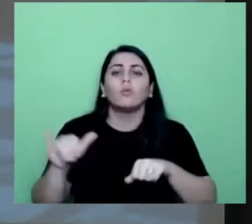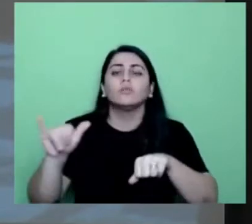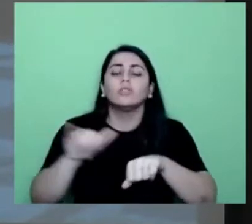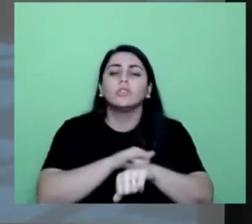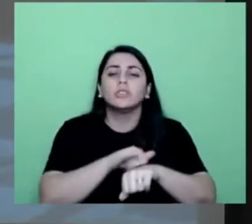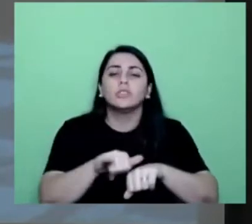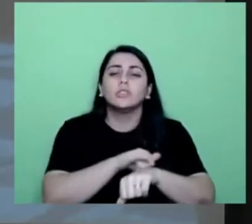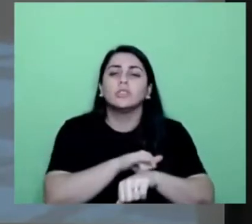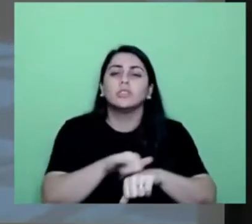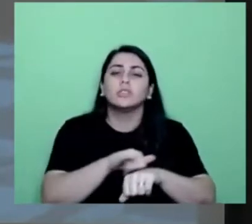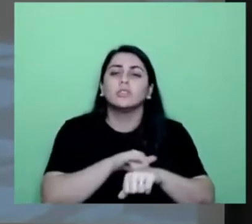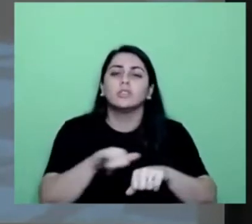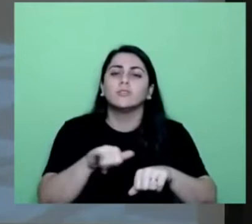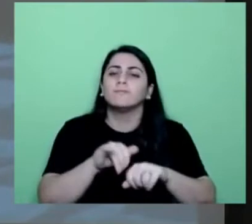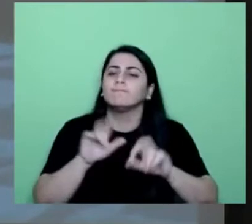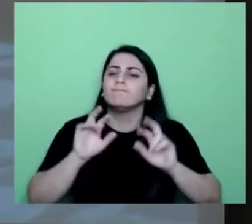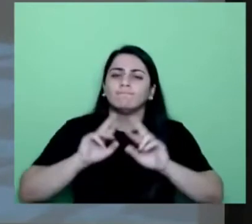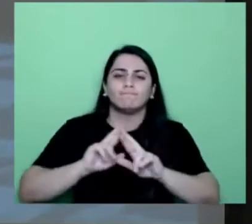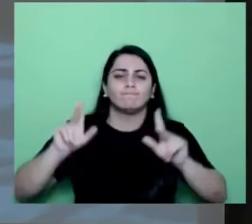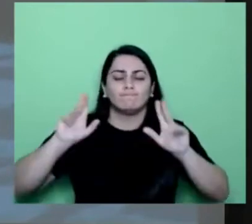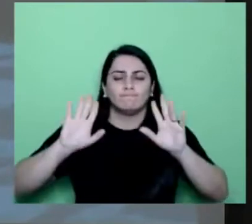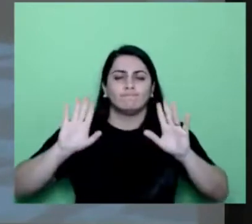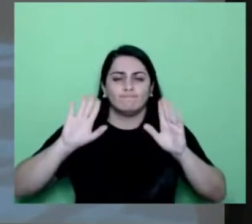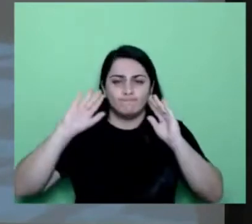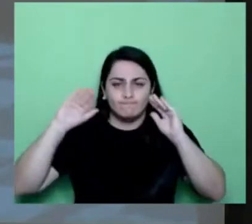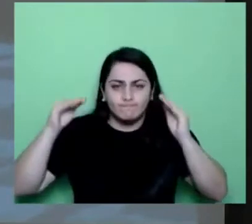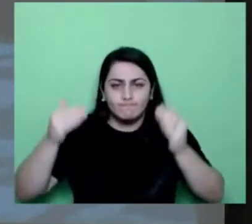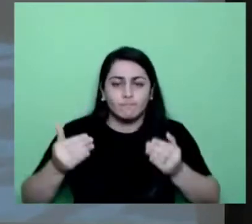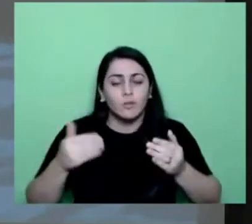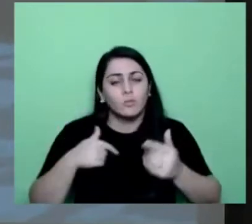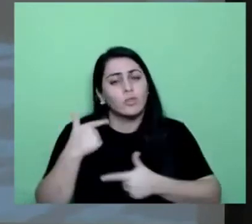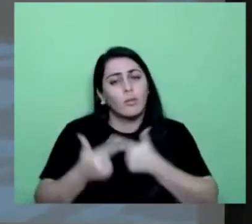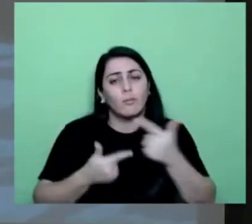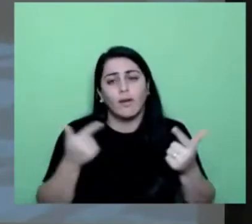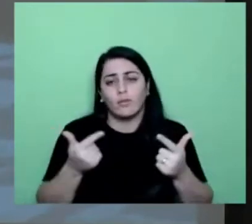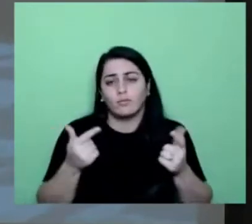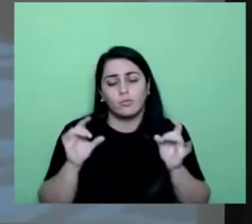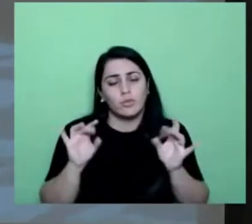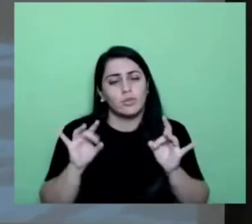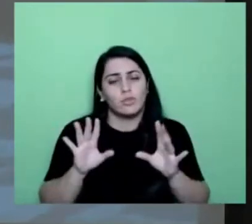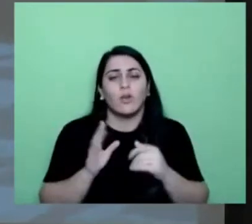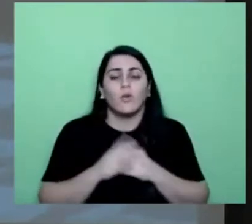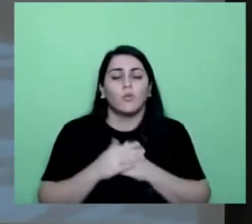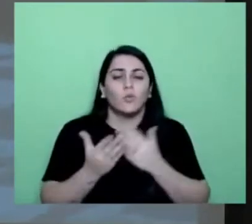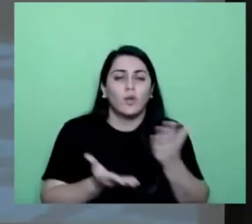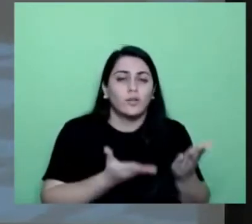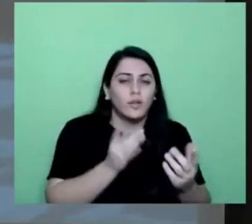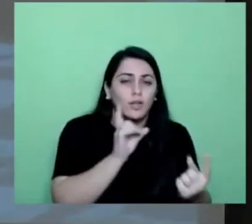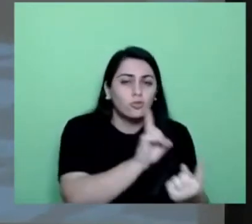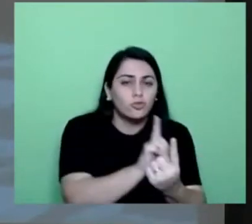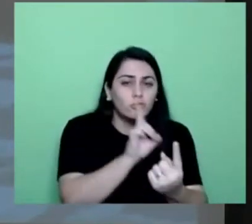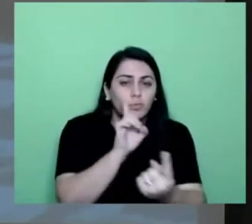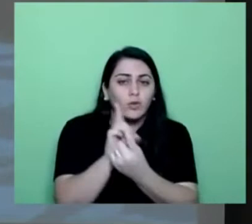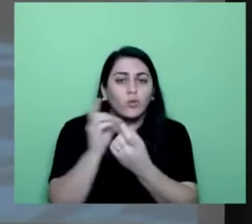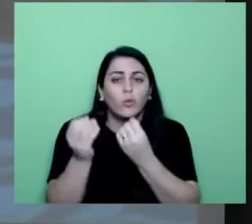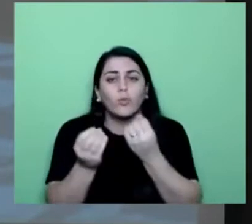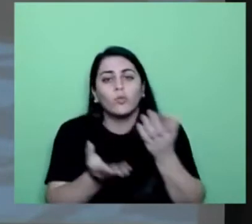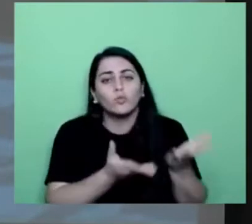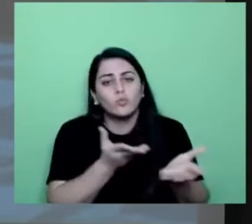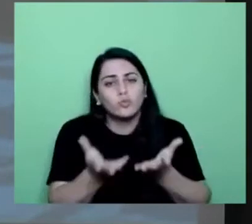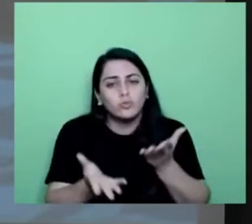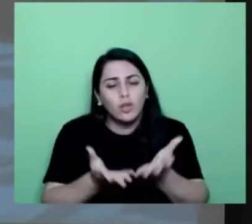diferenciada, exige uma atuação diferenciada no atendimento e no nível do cuidado peculiar.